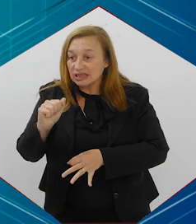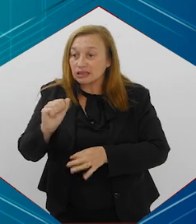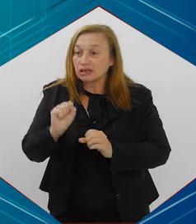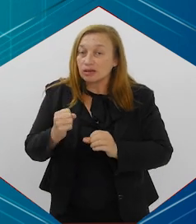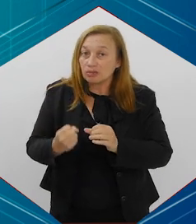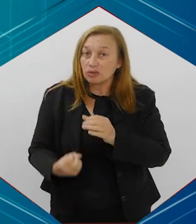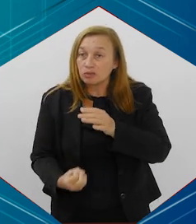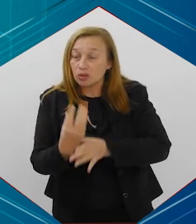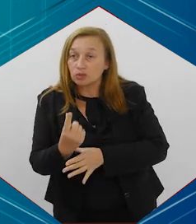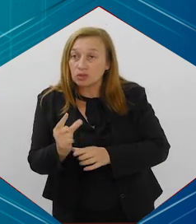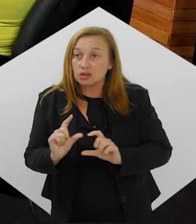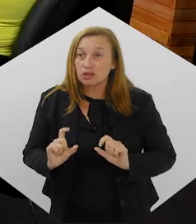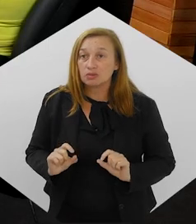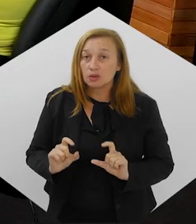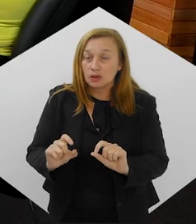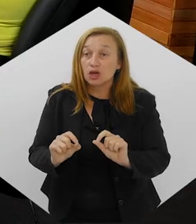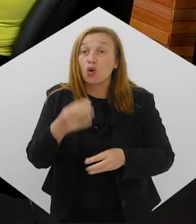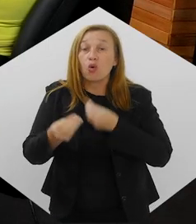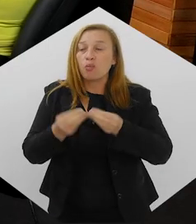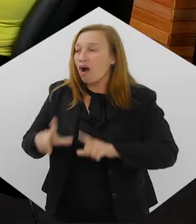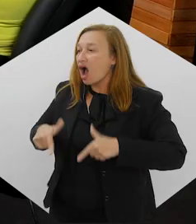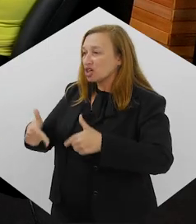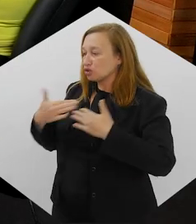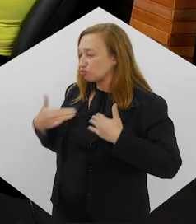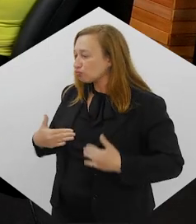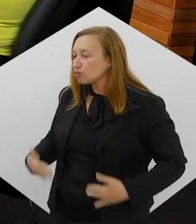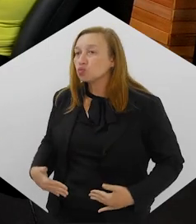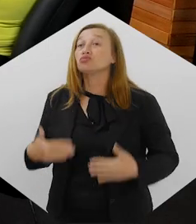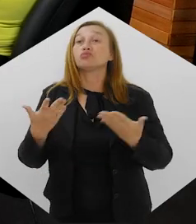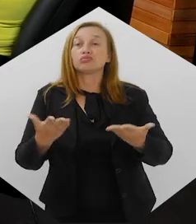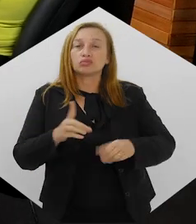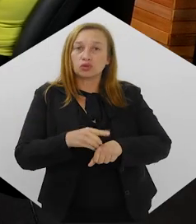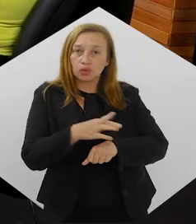ali. Como é que ele age no nosso organismo, doutor?